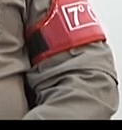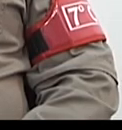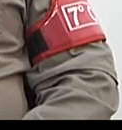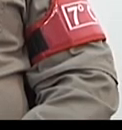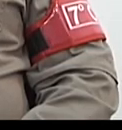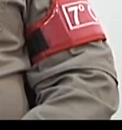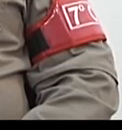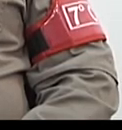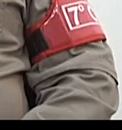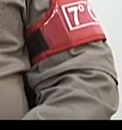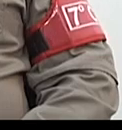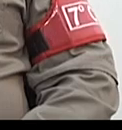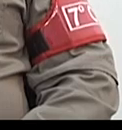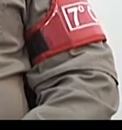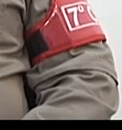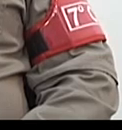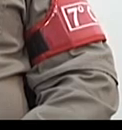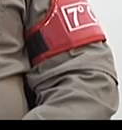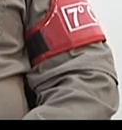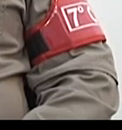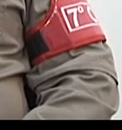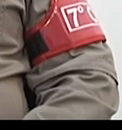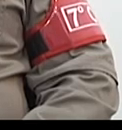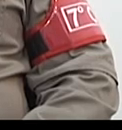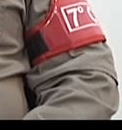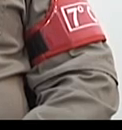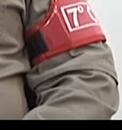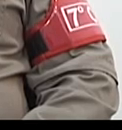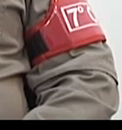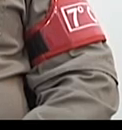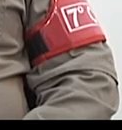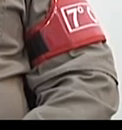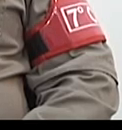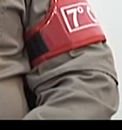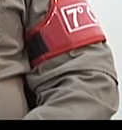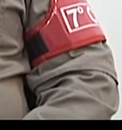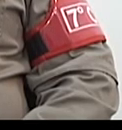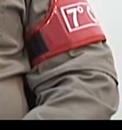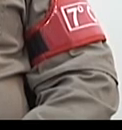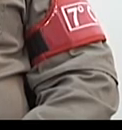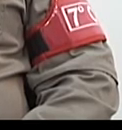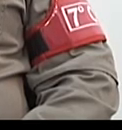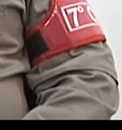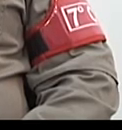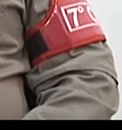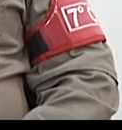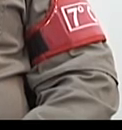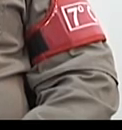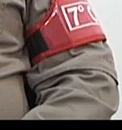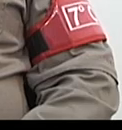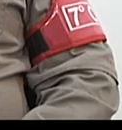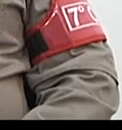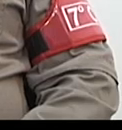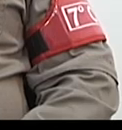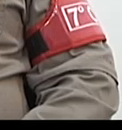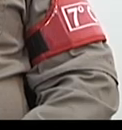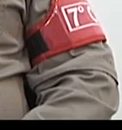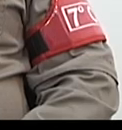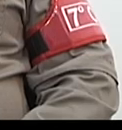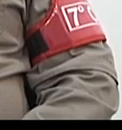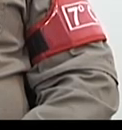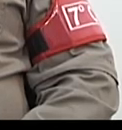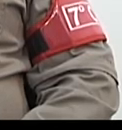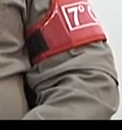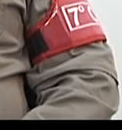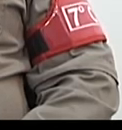Também a questão das crianças afastá-las dos aquecedores elétricos. Um dado importante